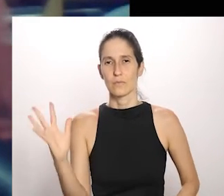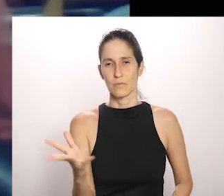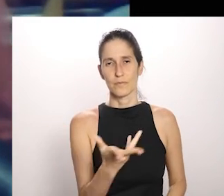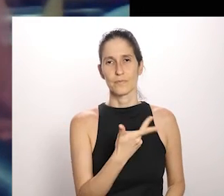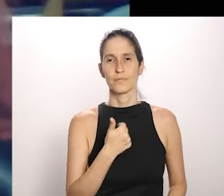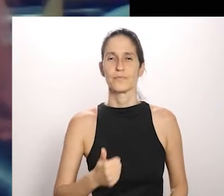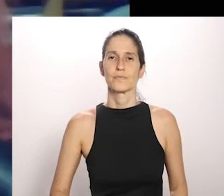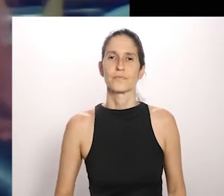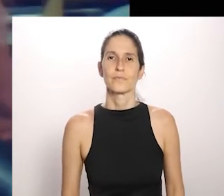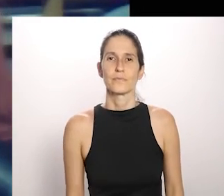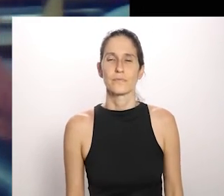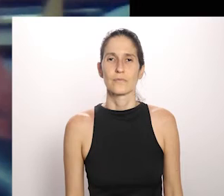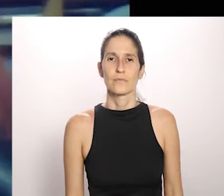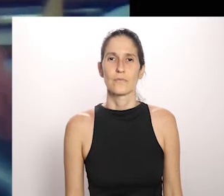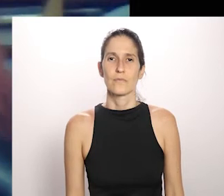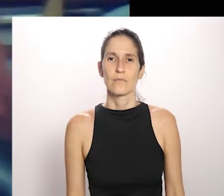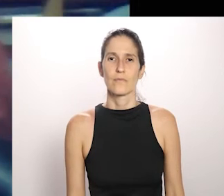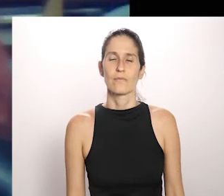esse encontro maravilhoso.